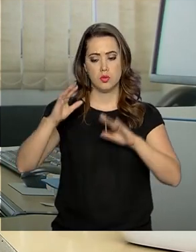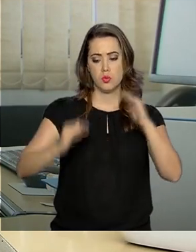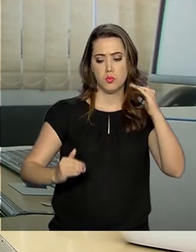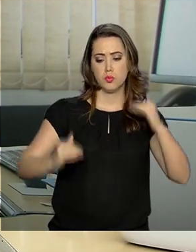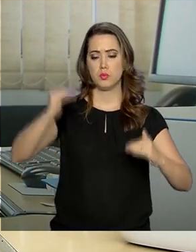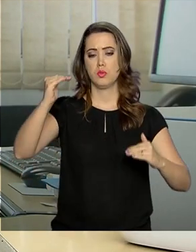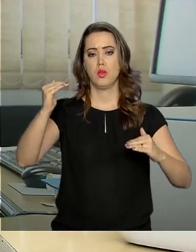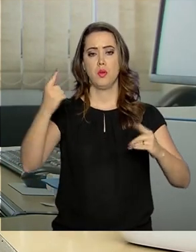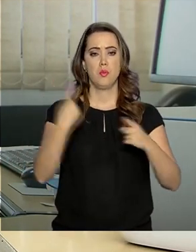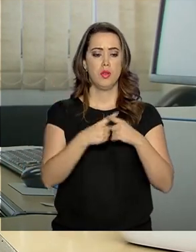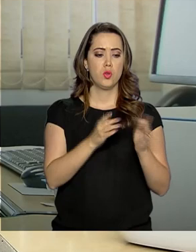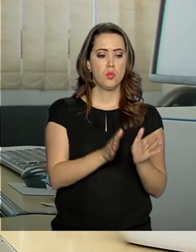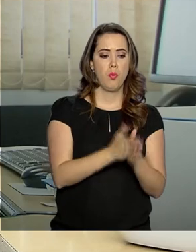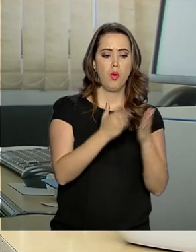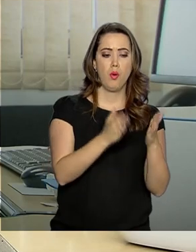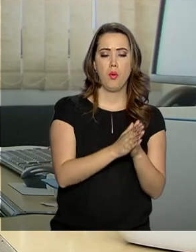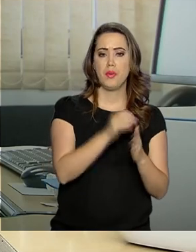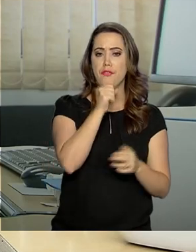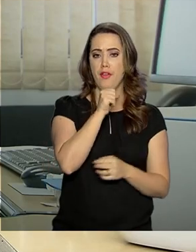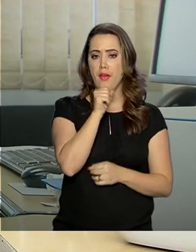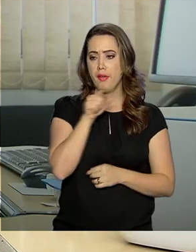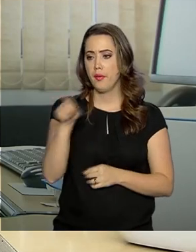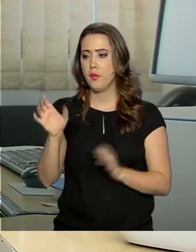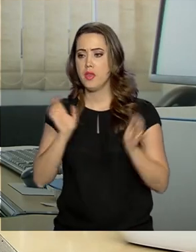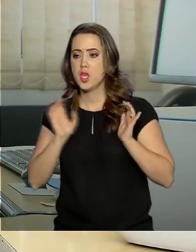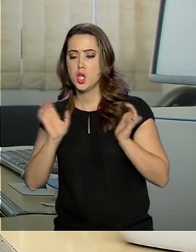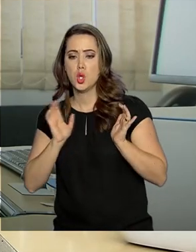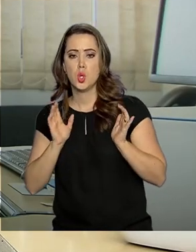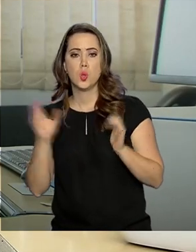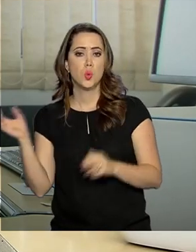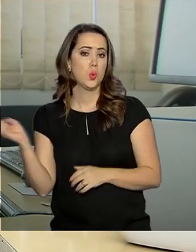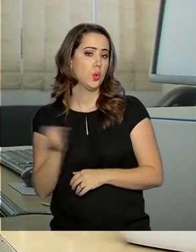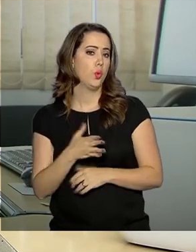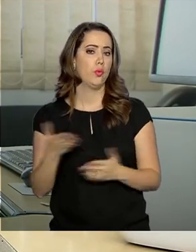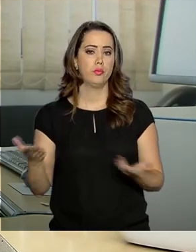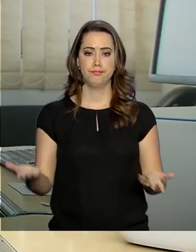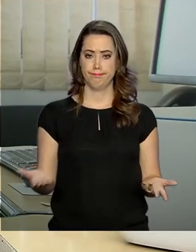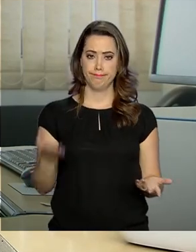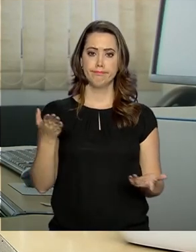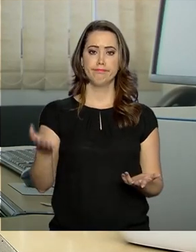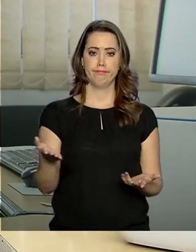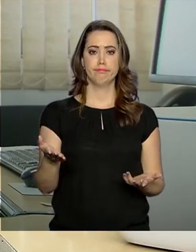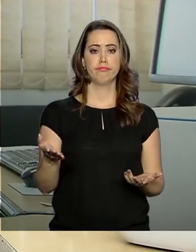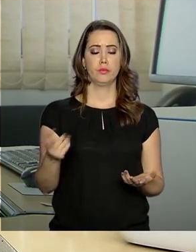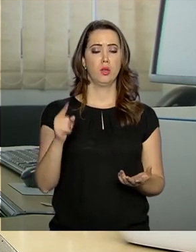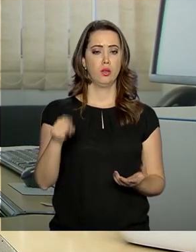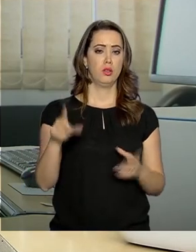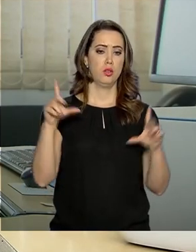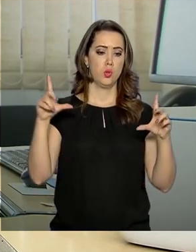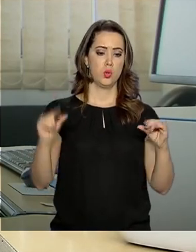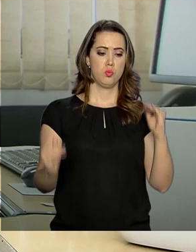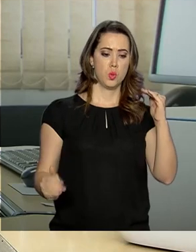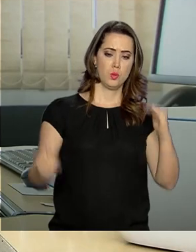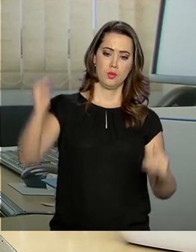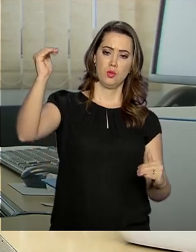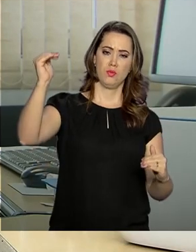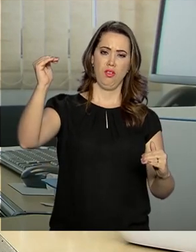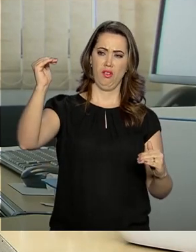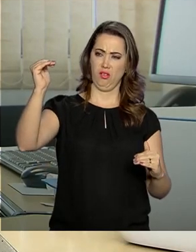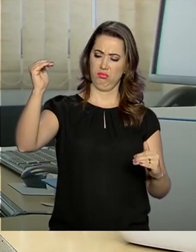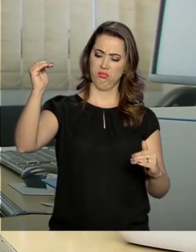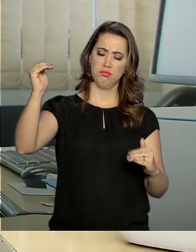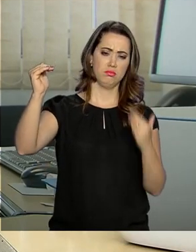Porque hoje pobre se aposenta velho e rico se aposenta cedo Então reduziu essa disparidade